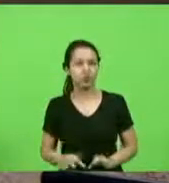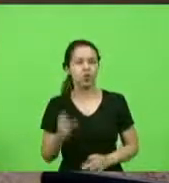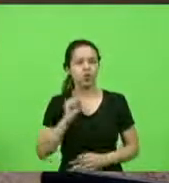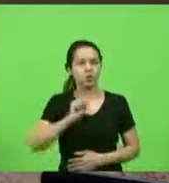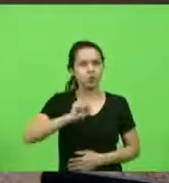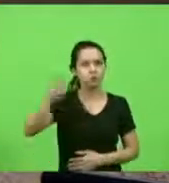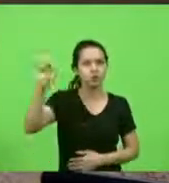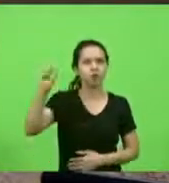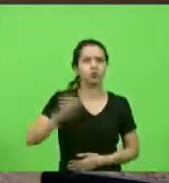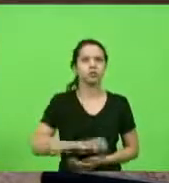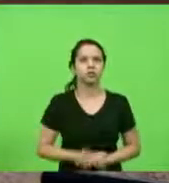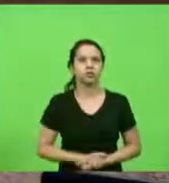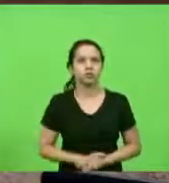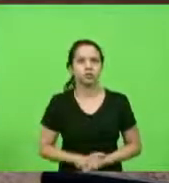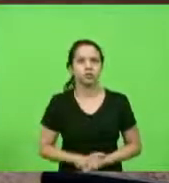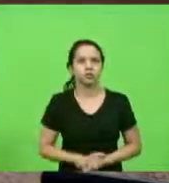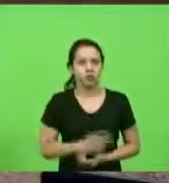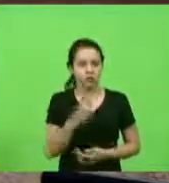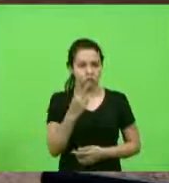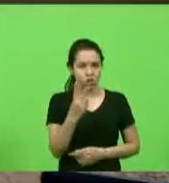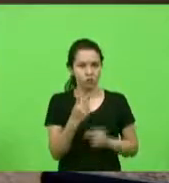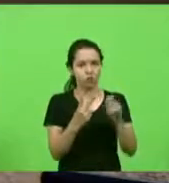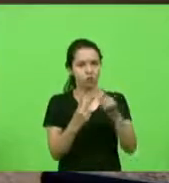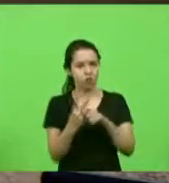e que esses dois meses sejam